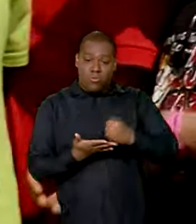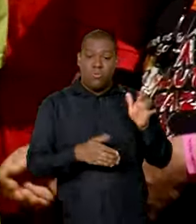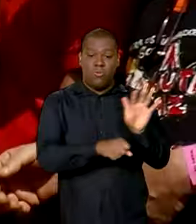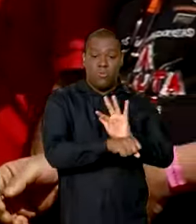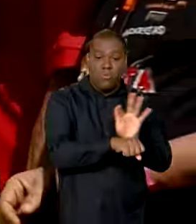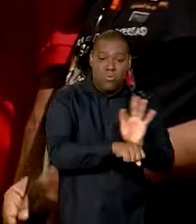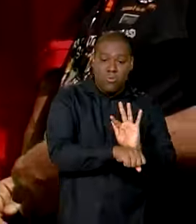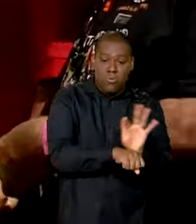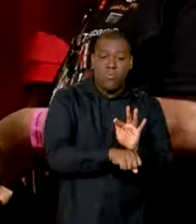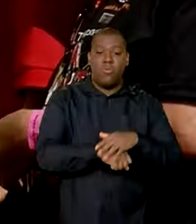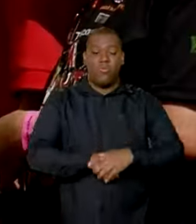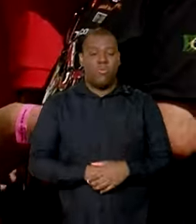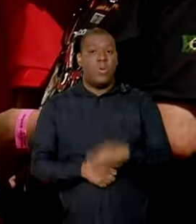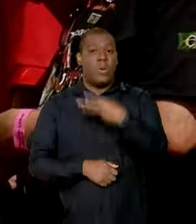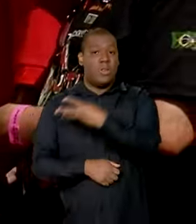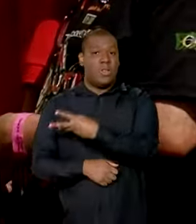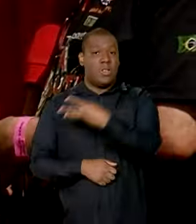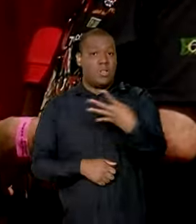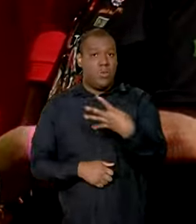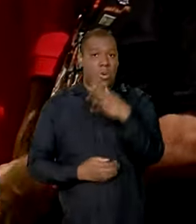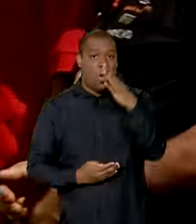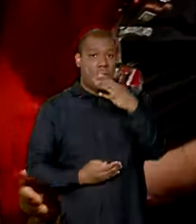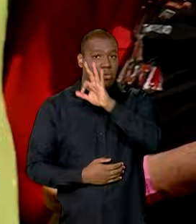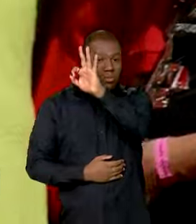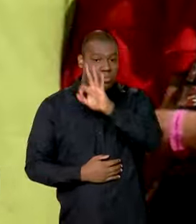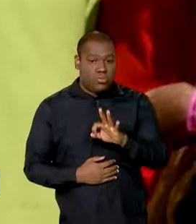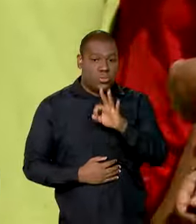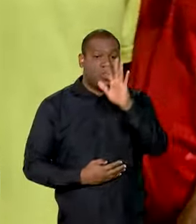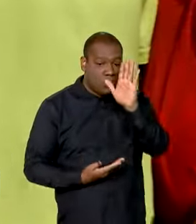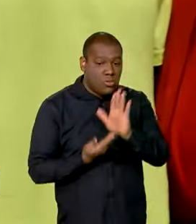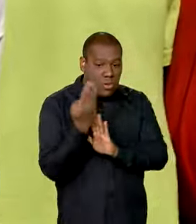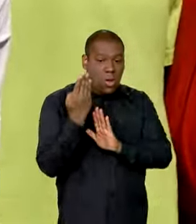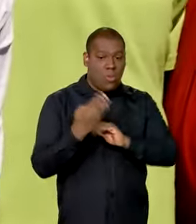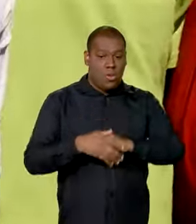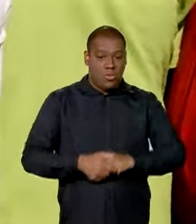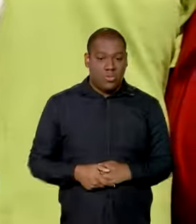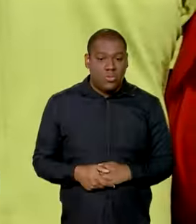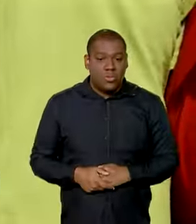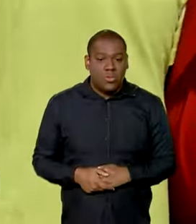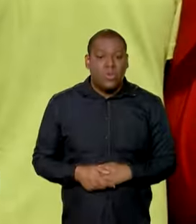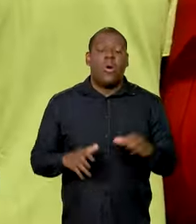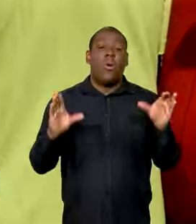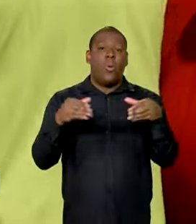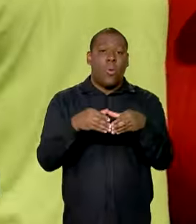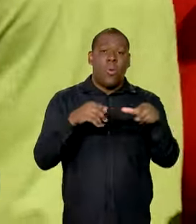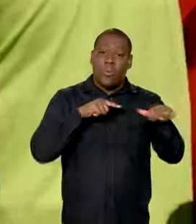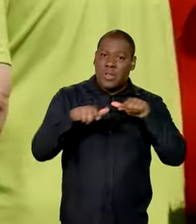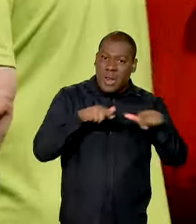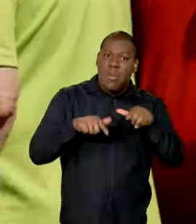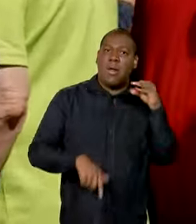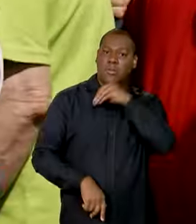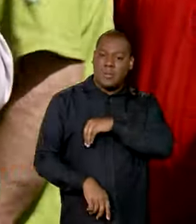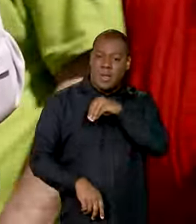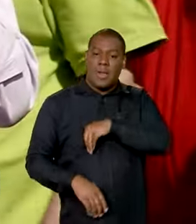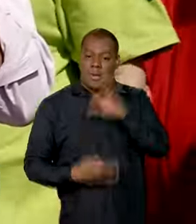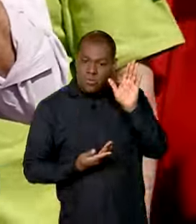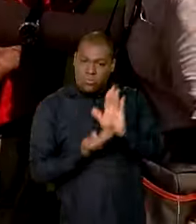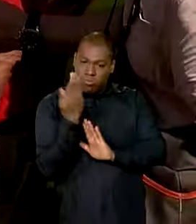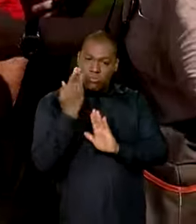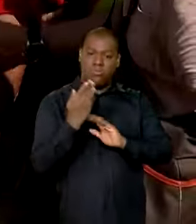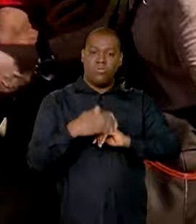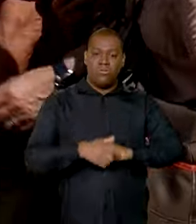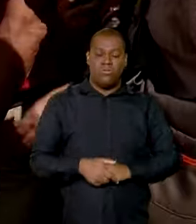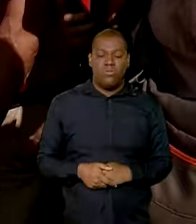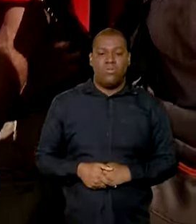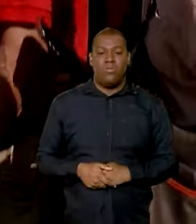acima do primeiro trimestre do ano passado. A renda da classe trabalhadora está crescendo, a massa legal está crescendo.